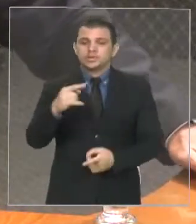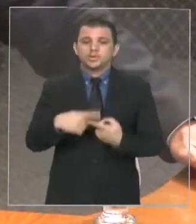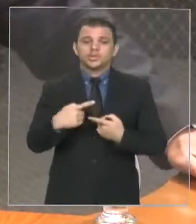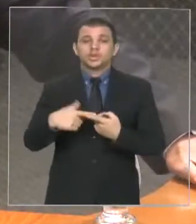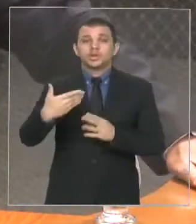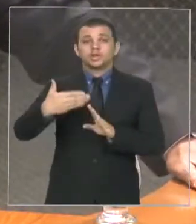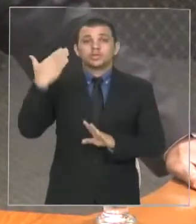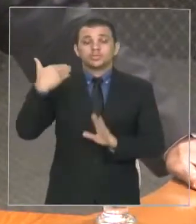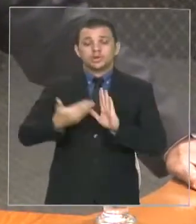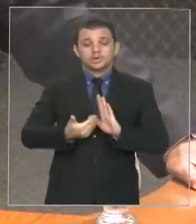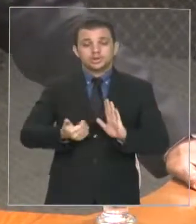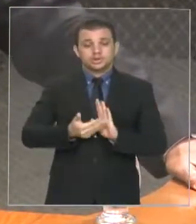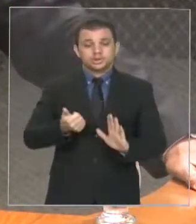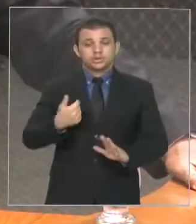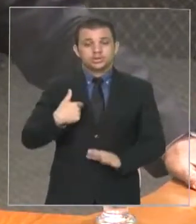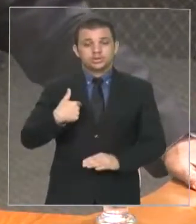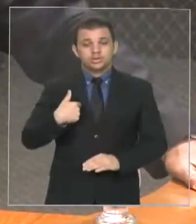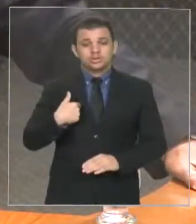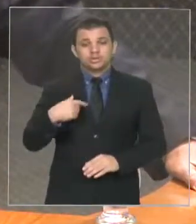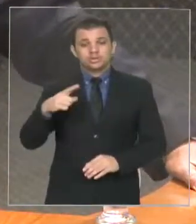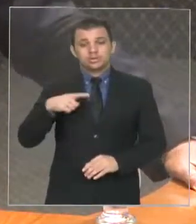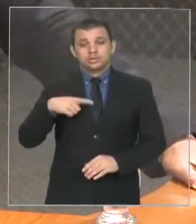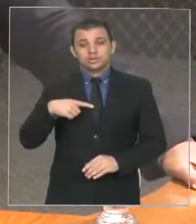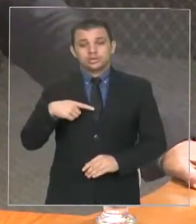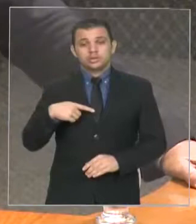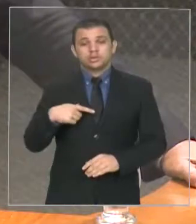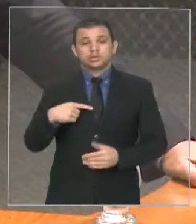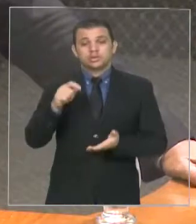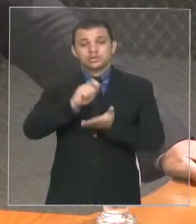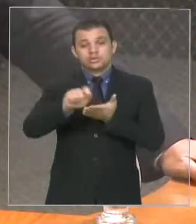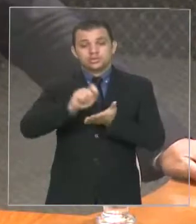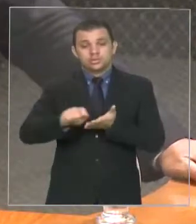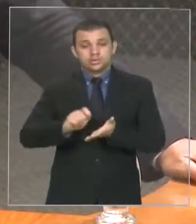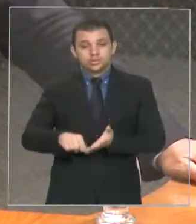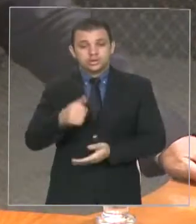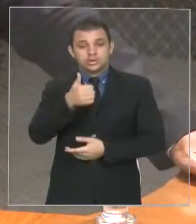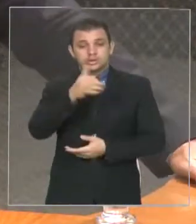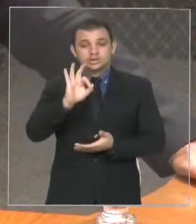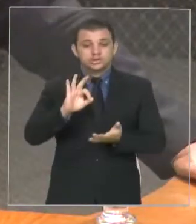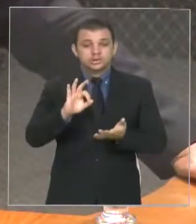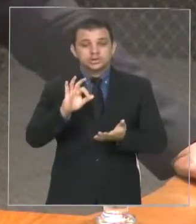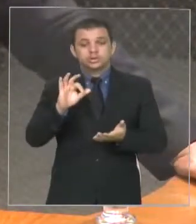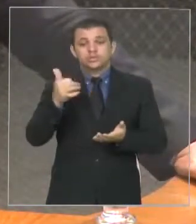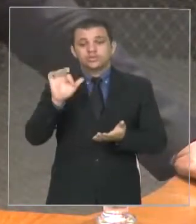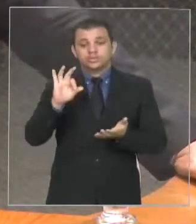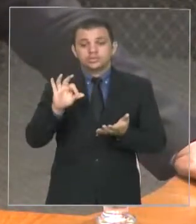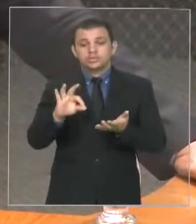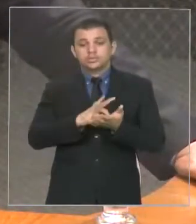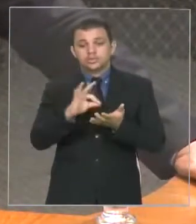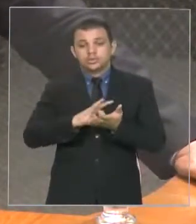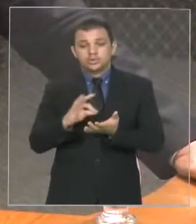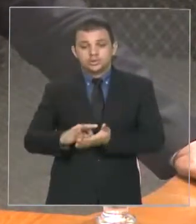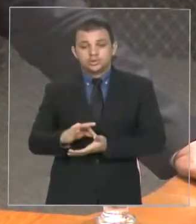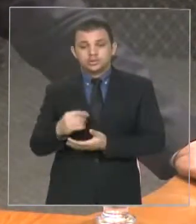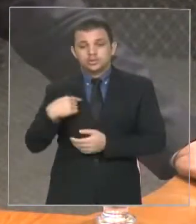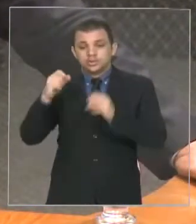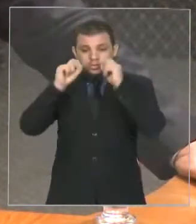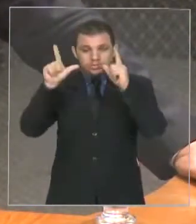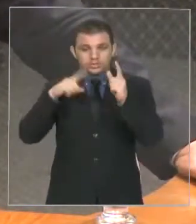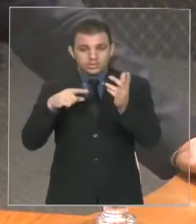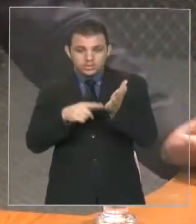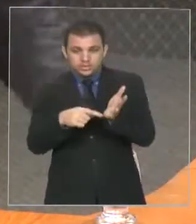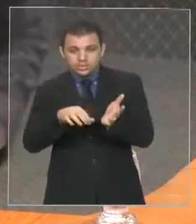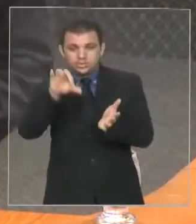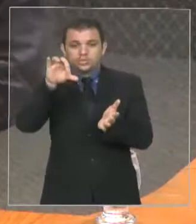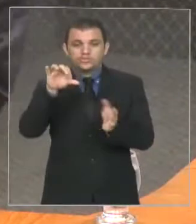vez passada em que eu dormi com 19 e acordei com 9, dormi com 15 e acordei com 13, a expectativa que